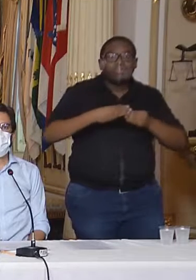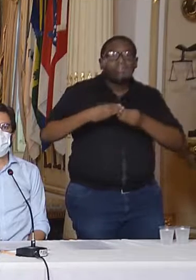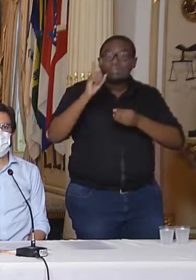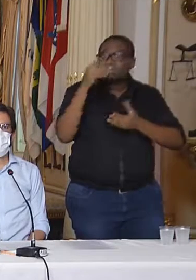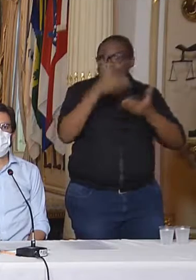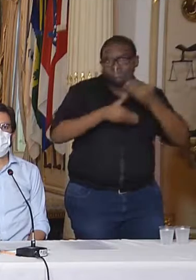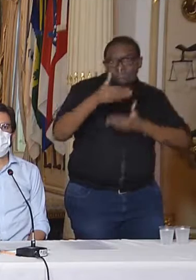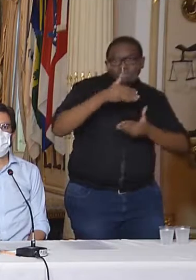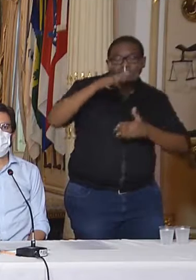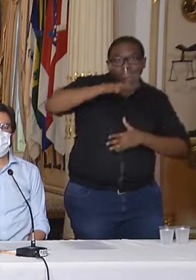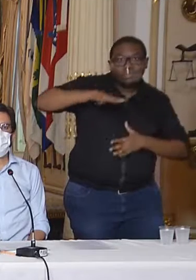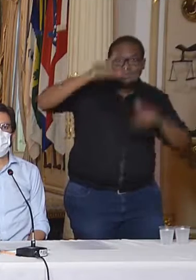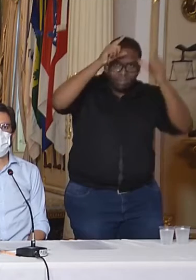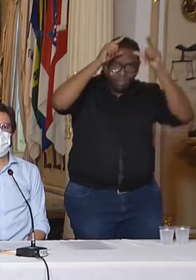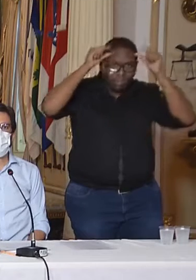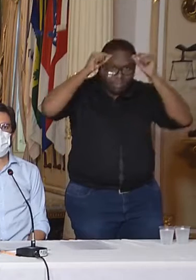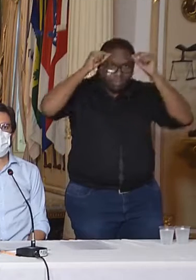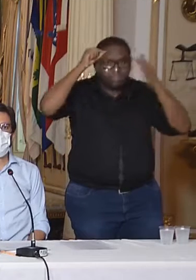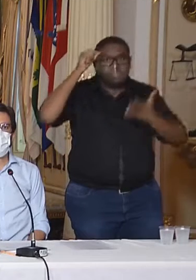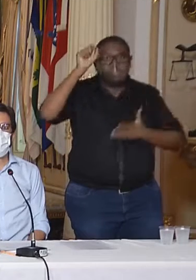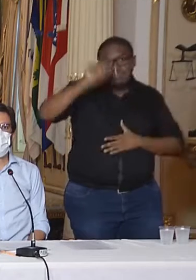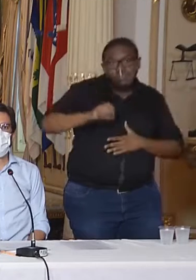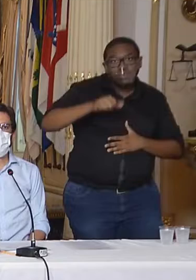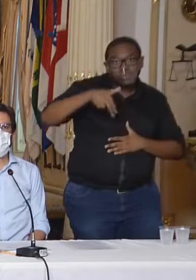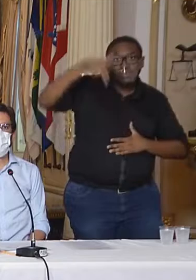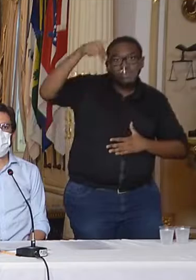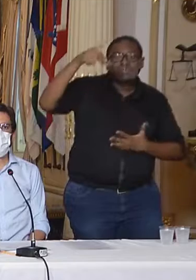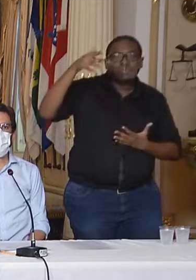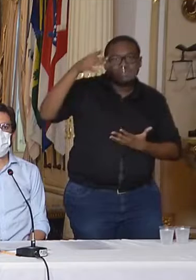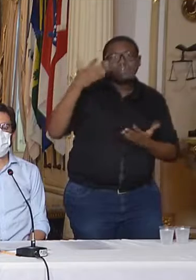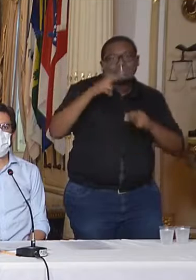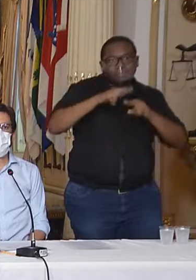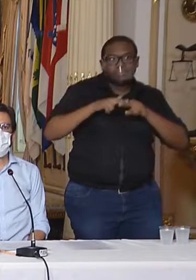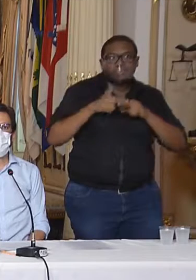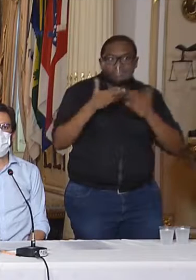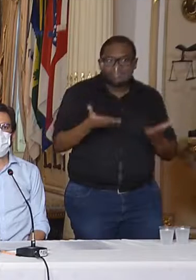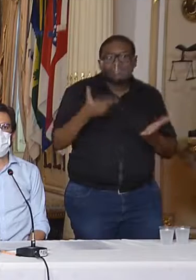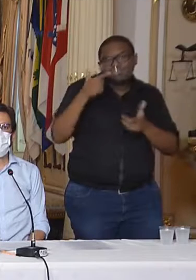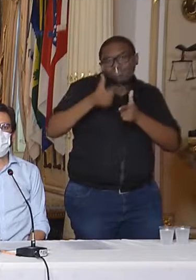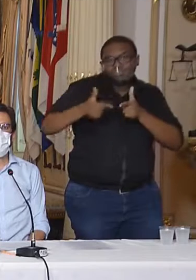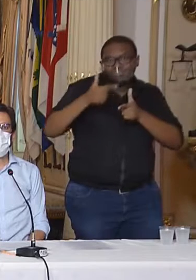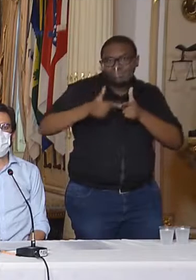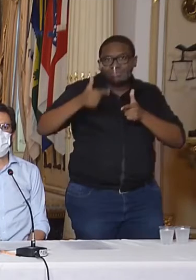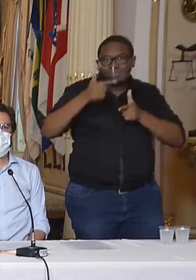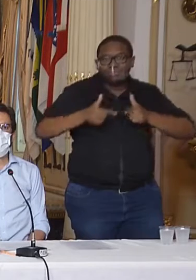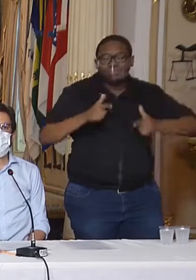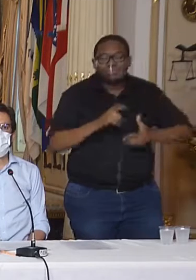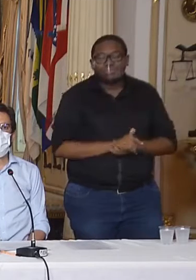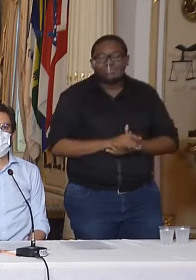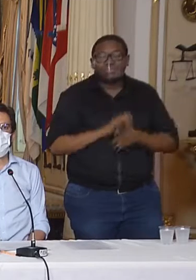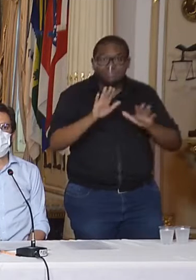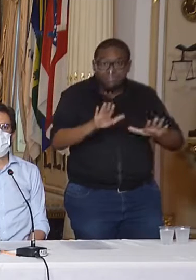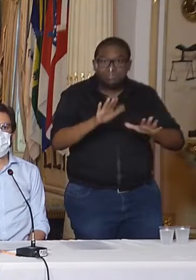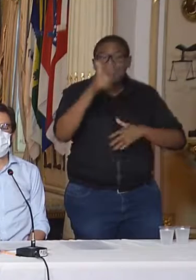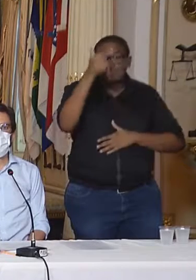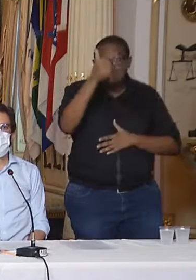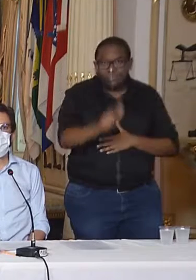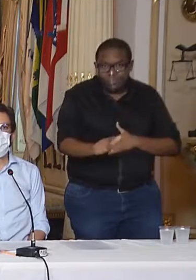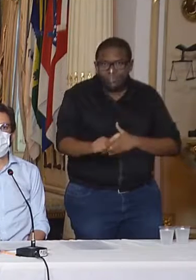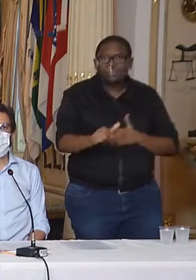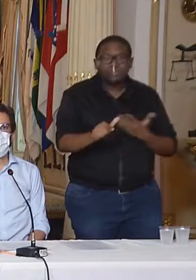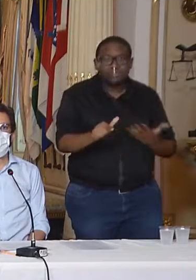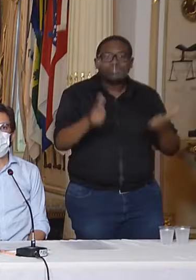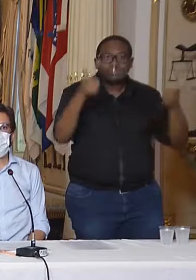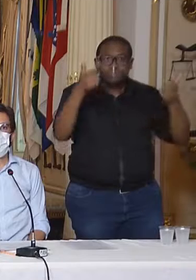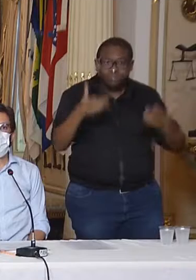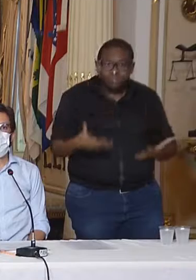da Mata Norte e do Agreste, pelo cenário epidemiológico que lá está colocado. Mais uma vez, ressalto